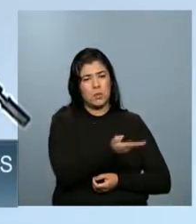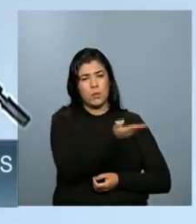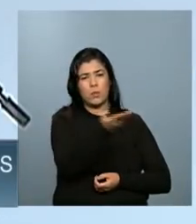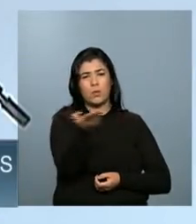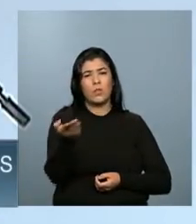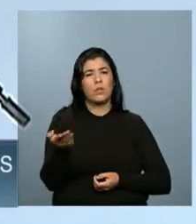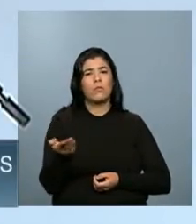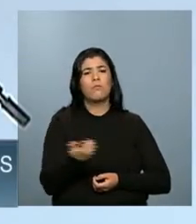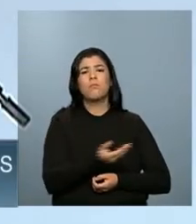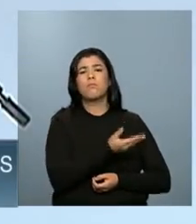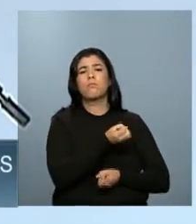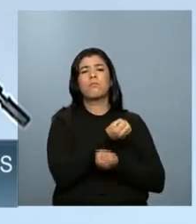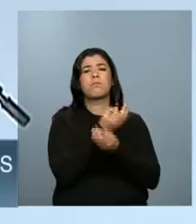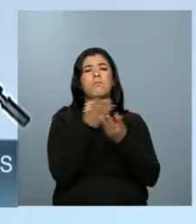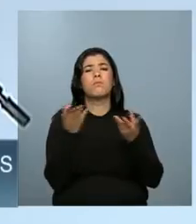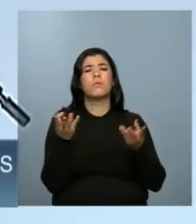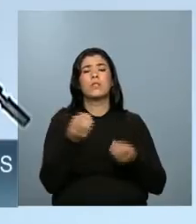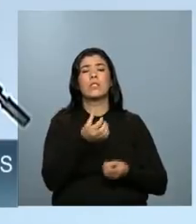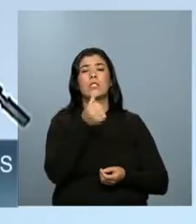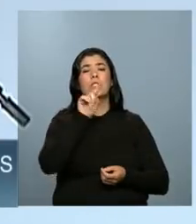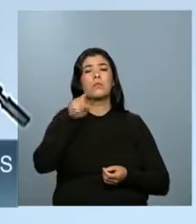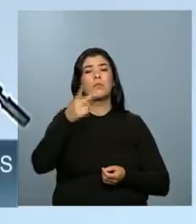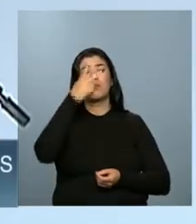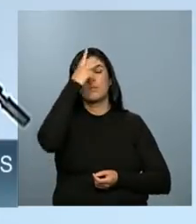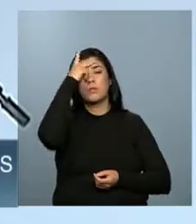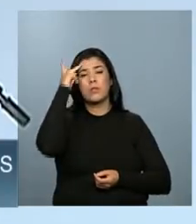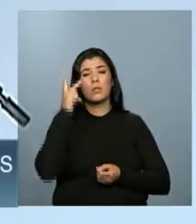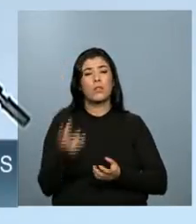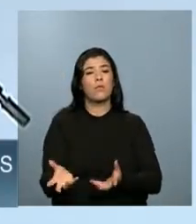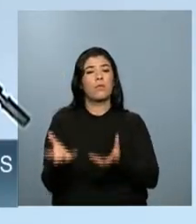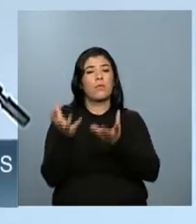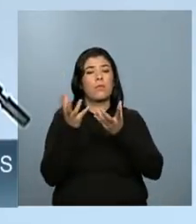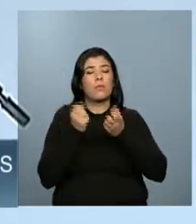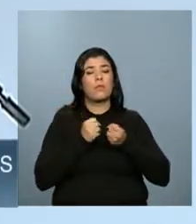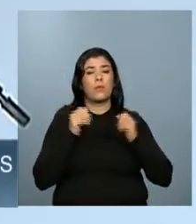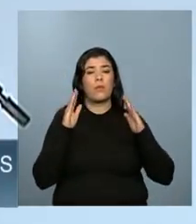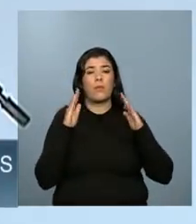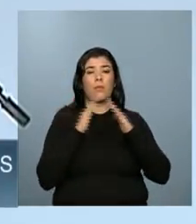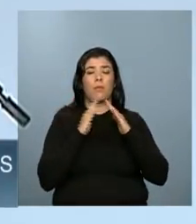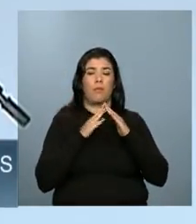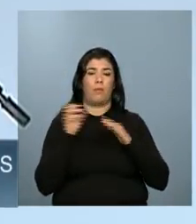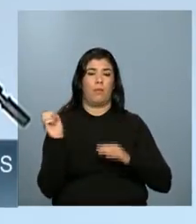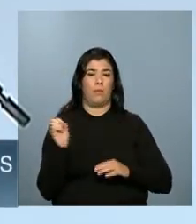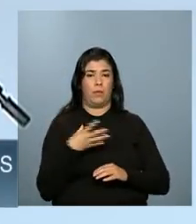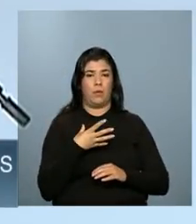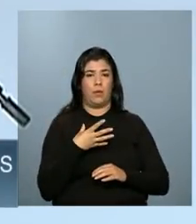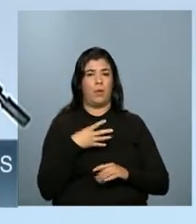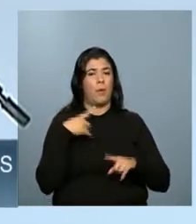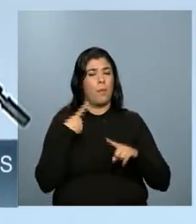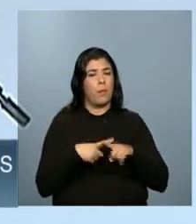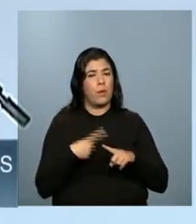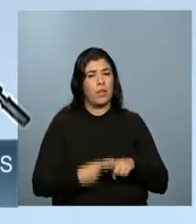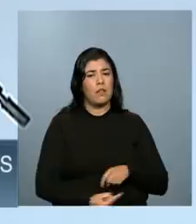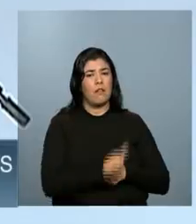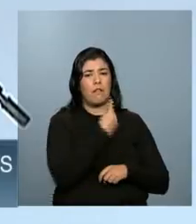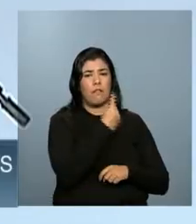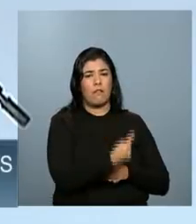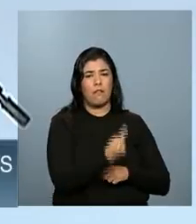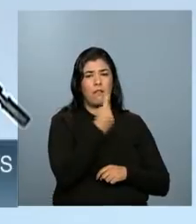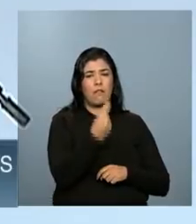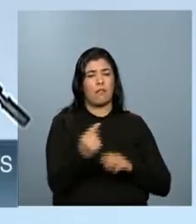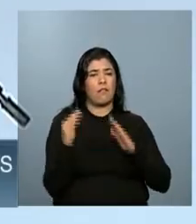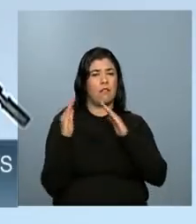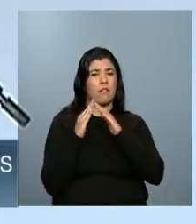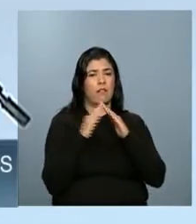mil pessoas que estão ganhando uma moradia, uma casa nova, porque cada casa, são 1.500